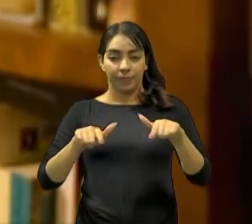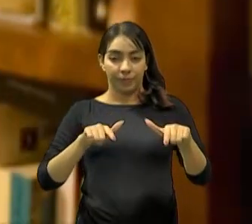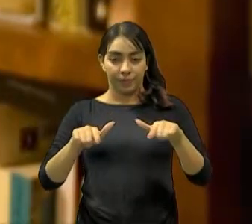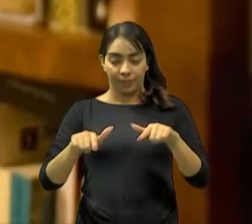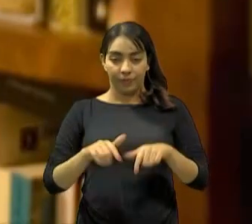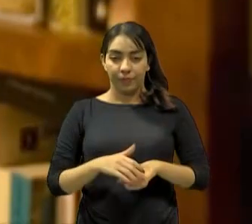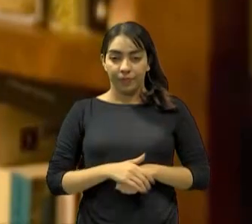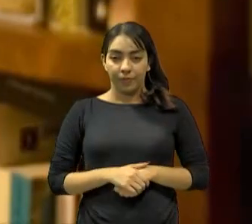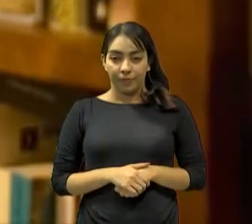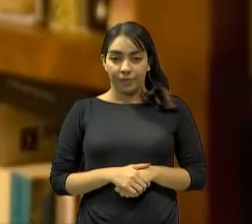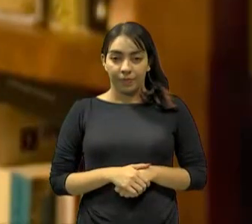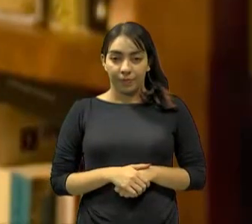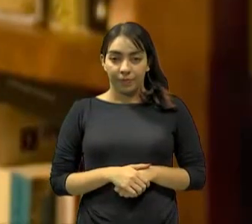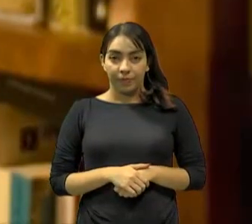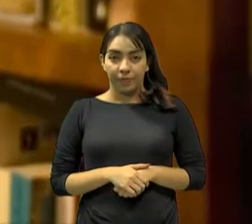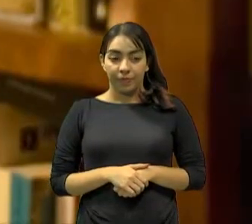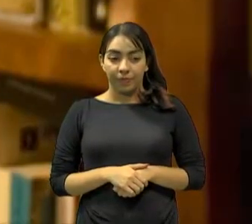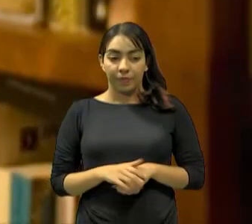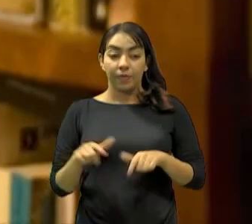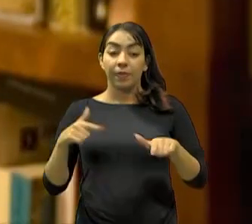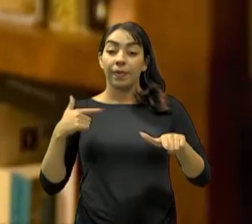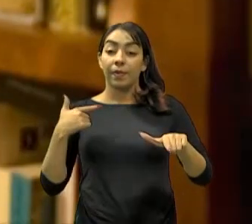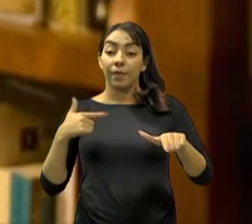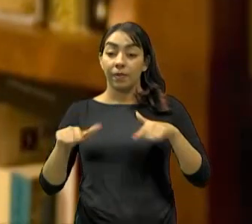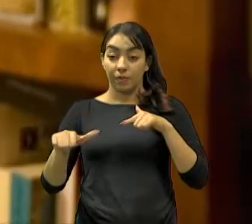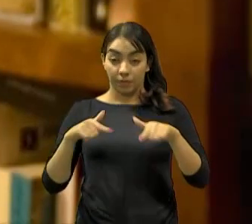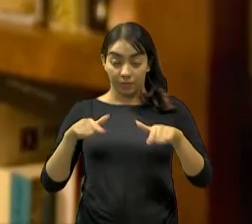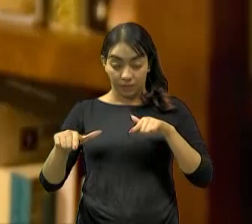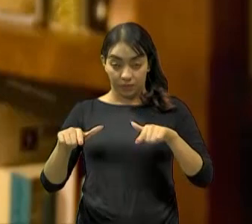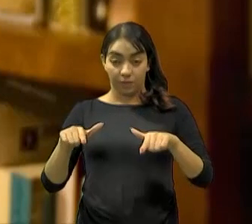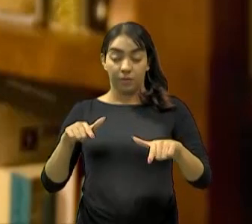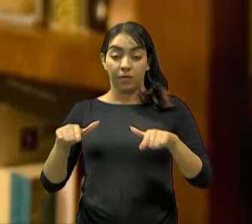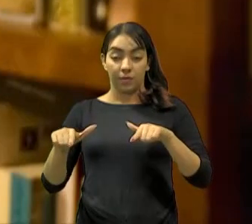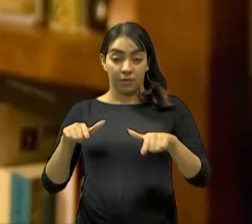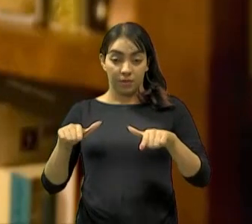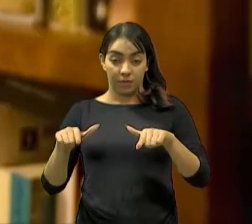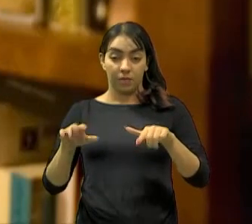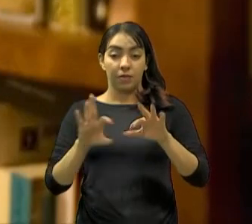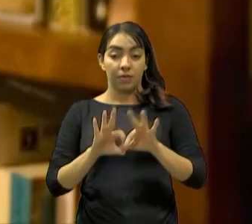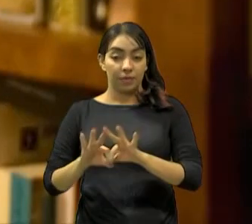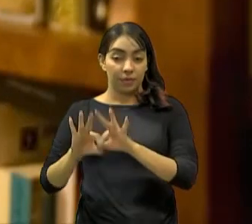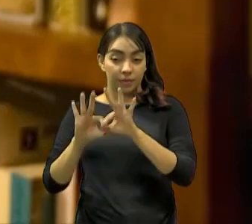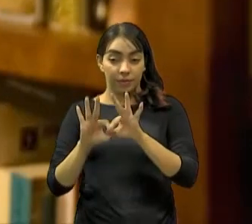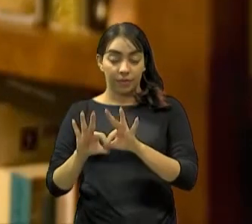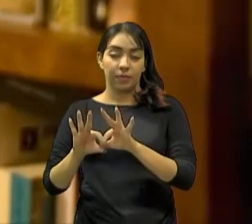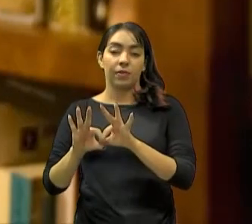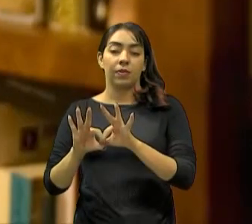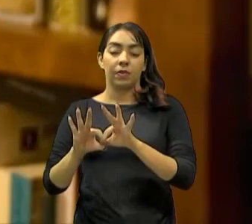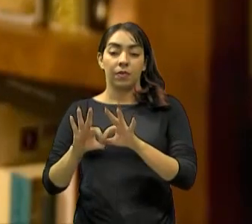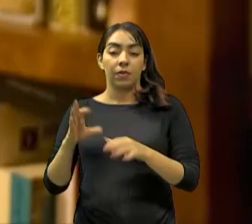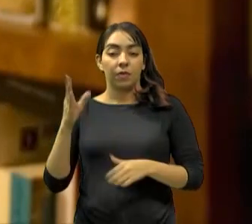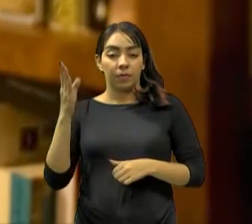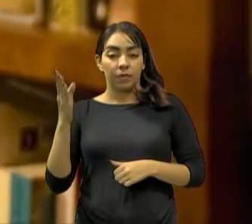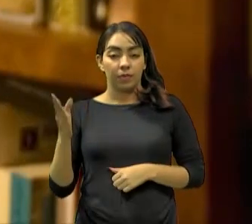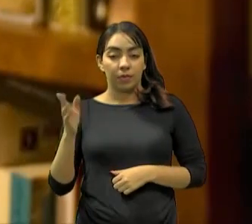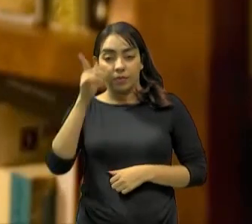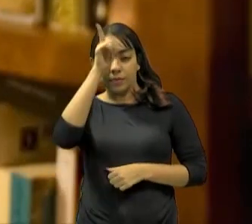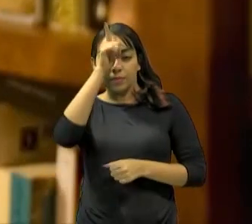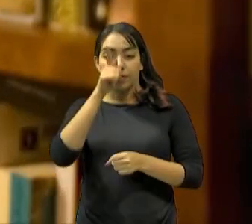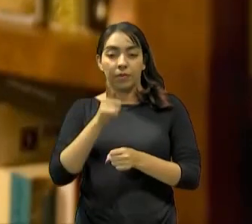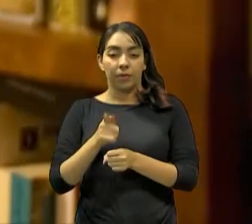corporativo e cooperativo nas organizações do gerente